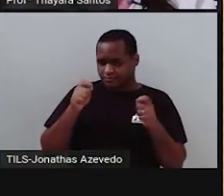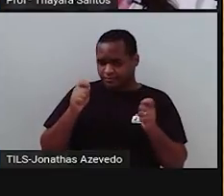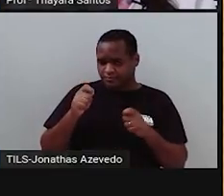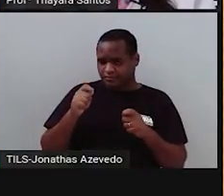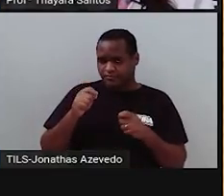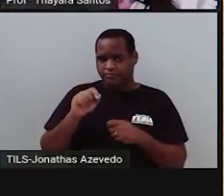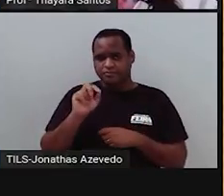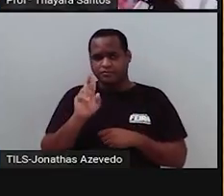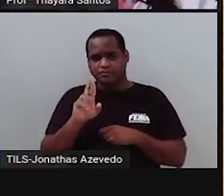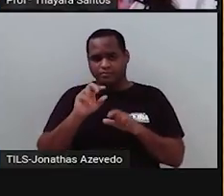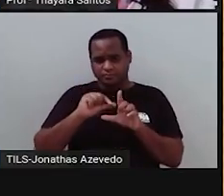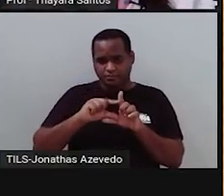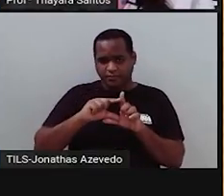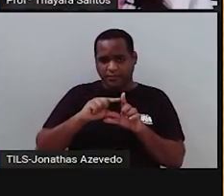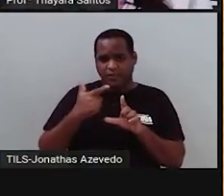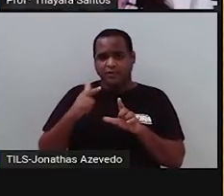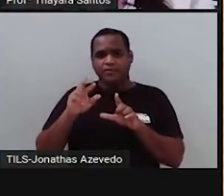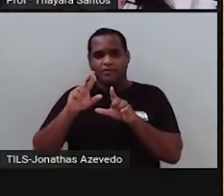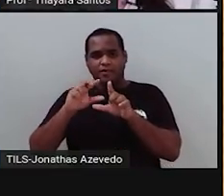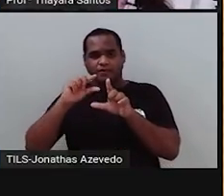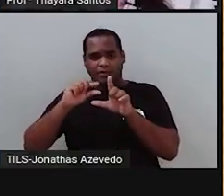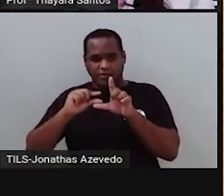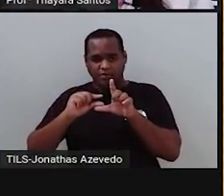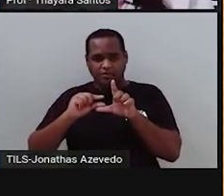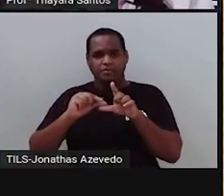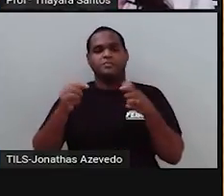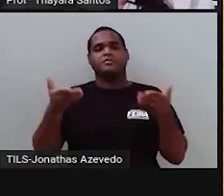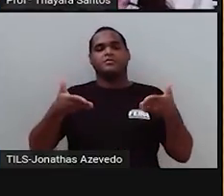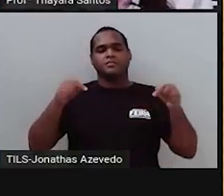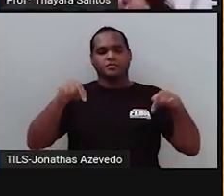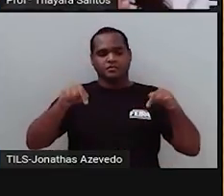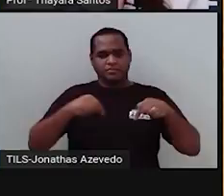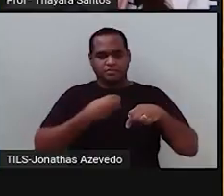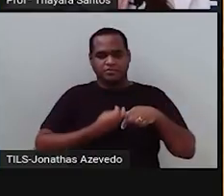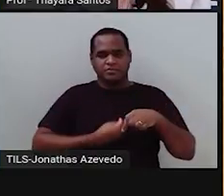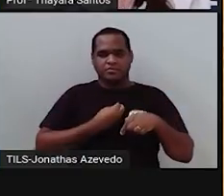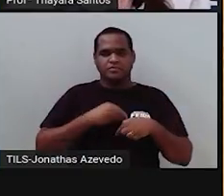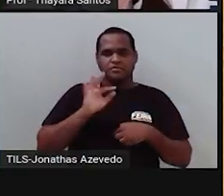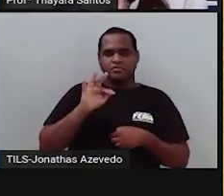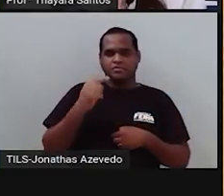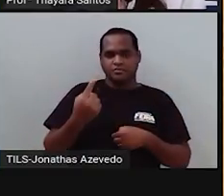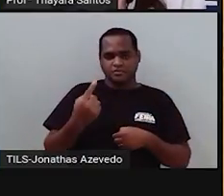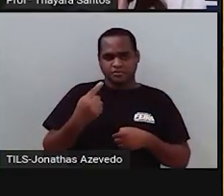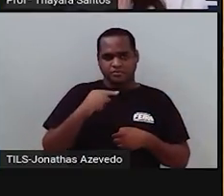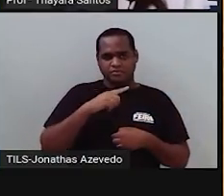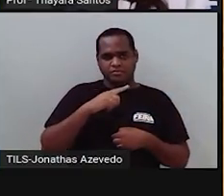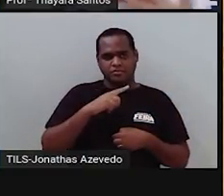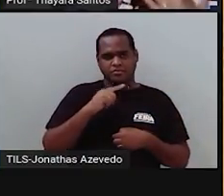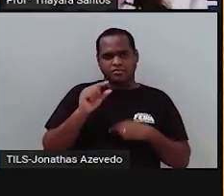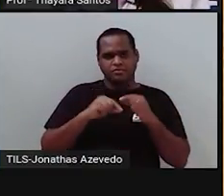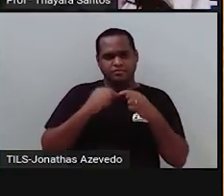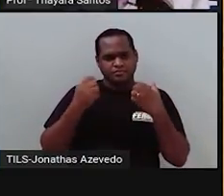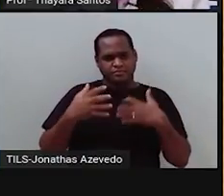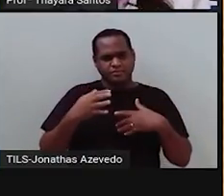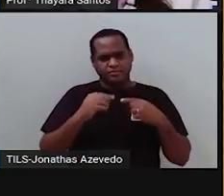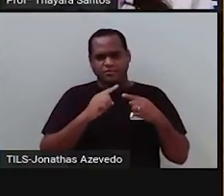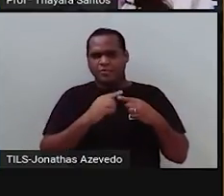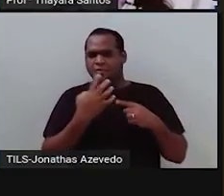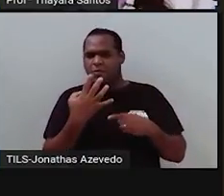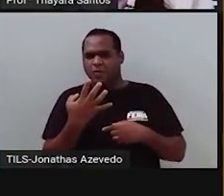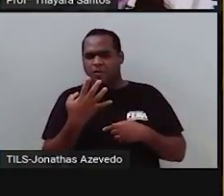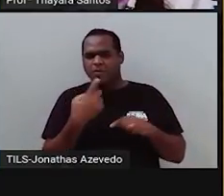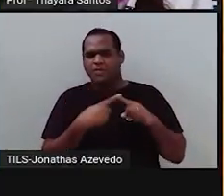Rzão ou o Vzinho, Rzinho. Aqui na geração F1, a gente tem quatro gametas possíveis. Por que isso?